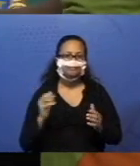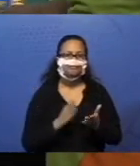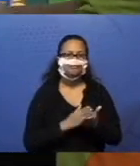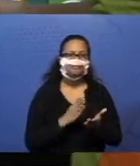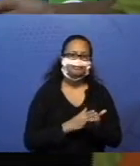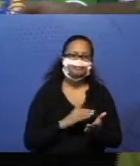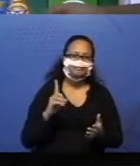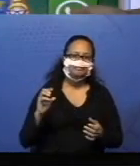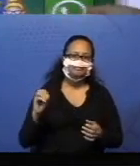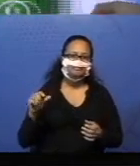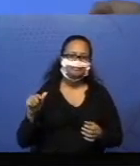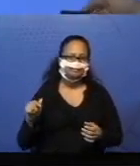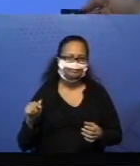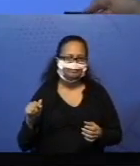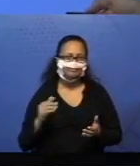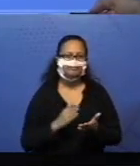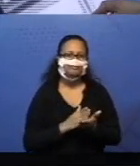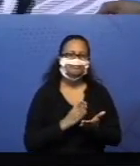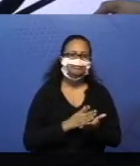Anotaram?